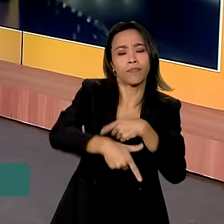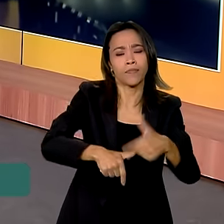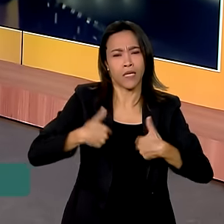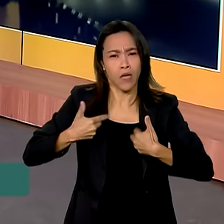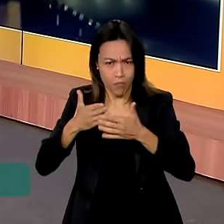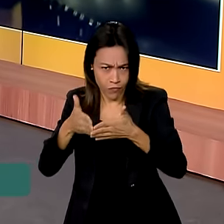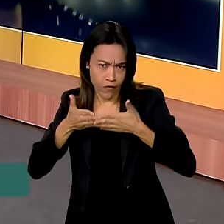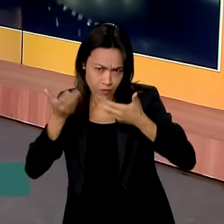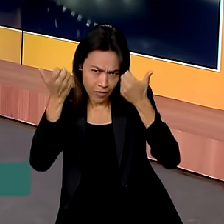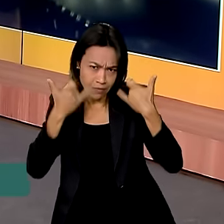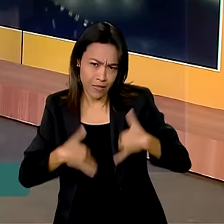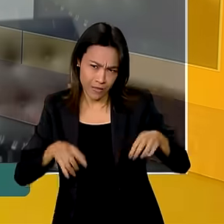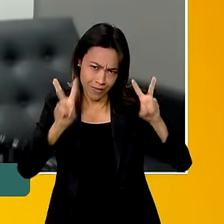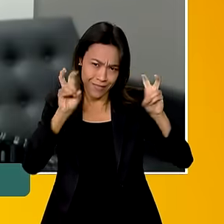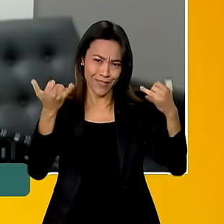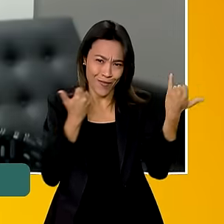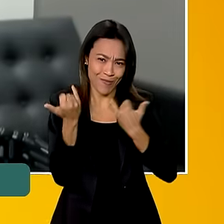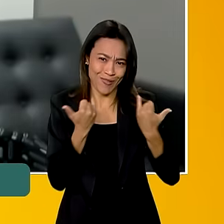pouquinho sobre esses dados.